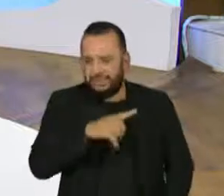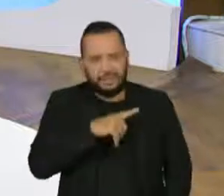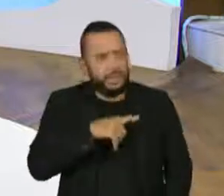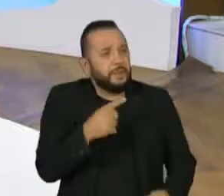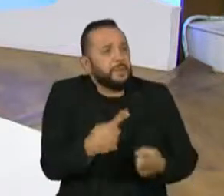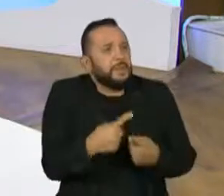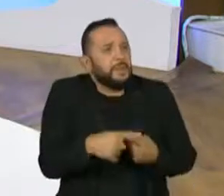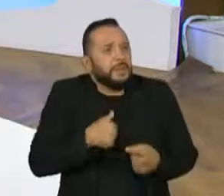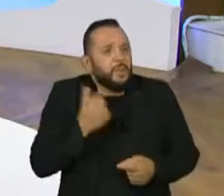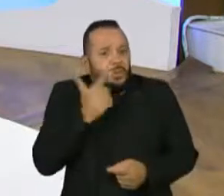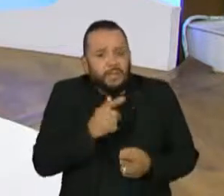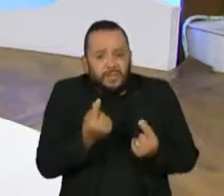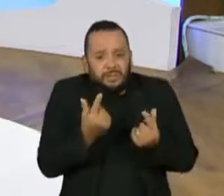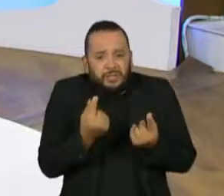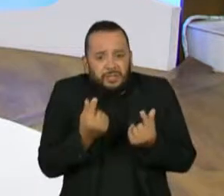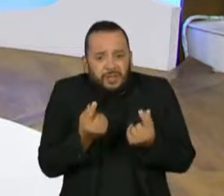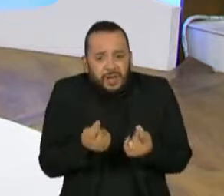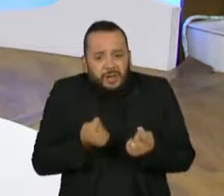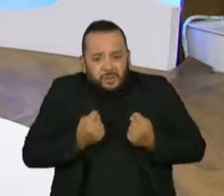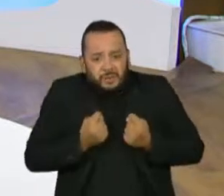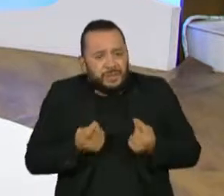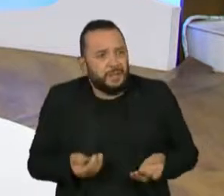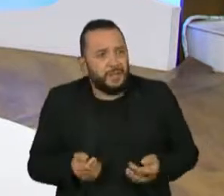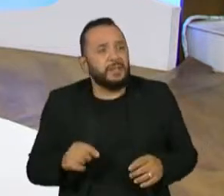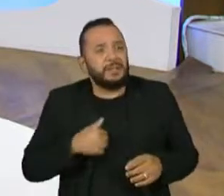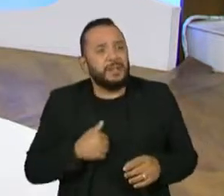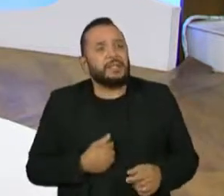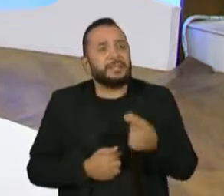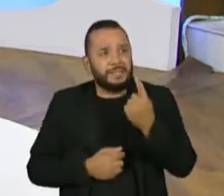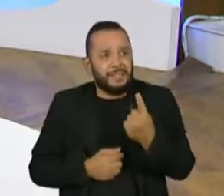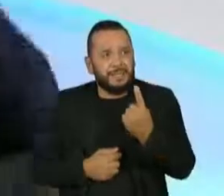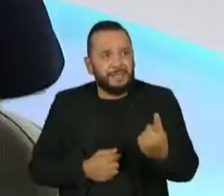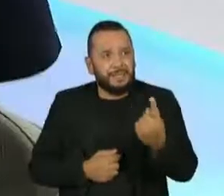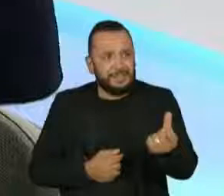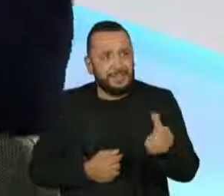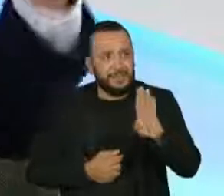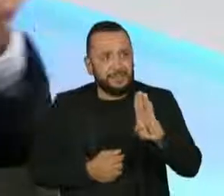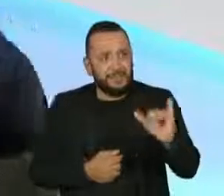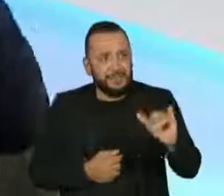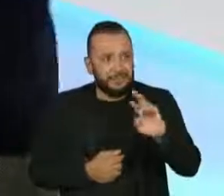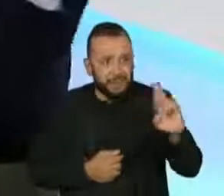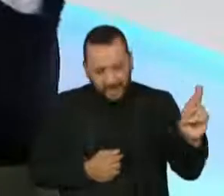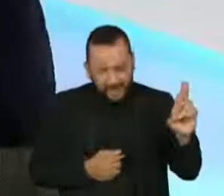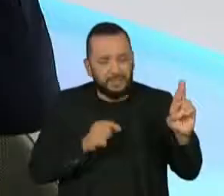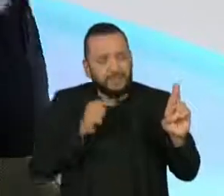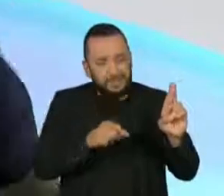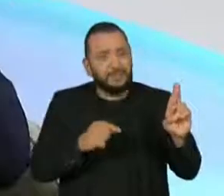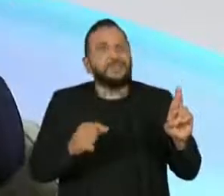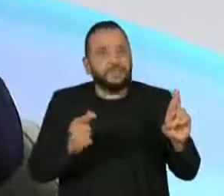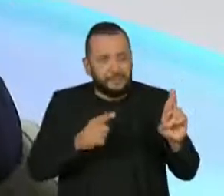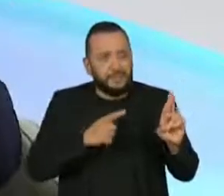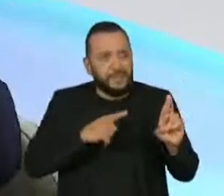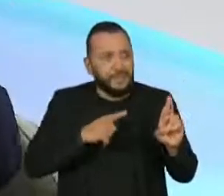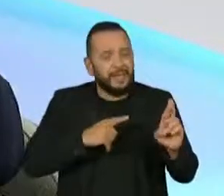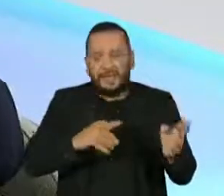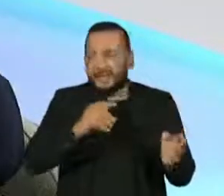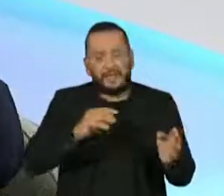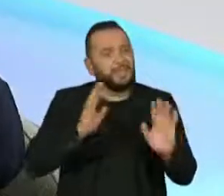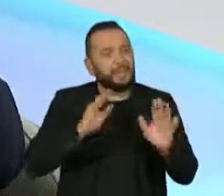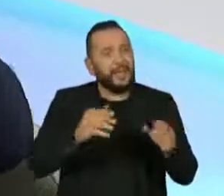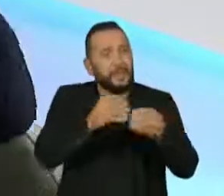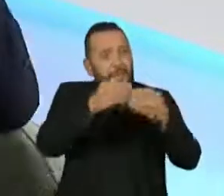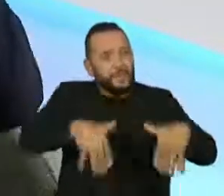economizar um centavo numa medida de 116 bilhões, que abre um rombo em cima das nossas cabeças de